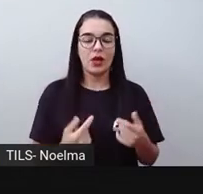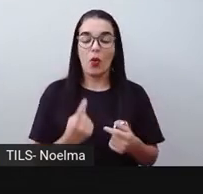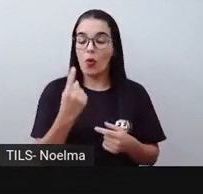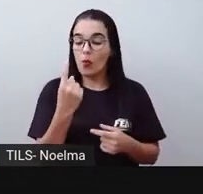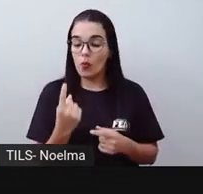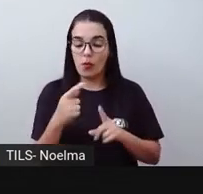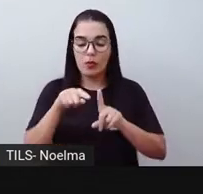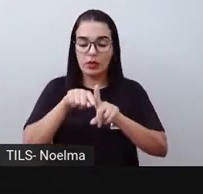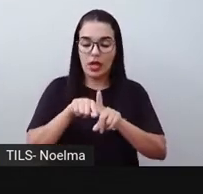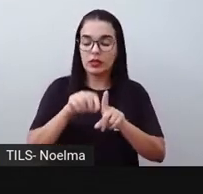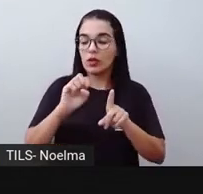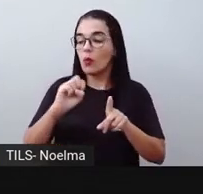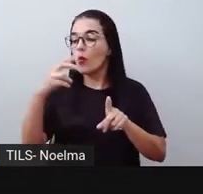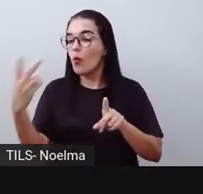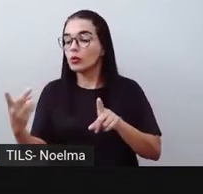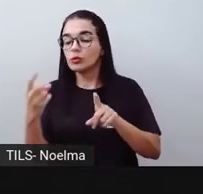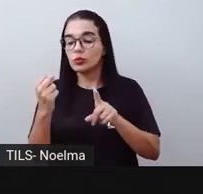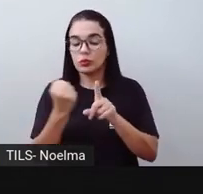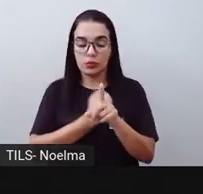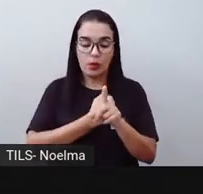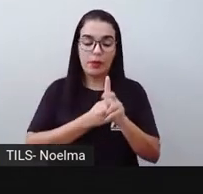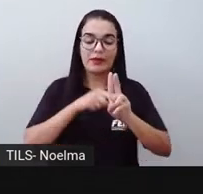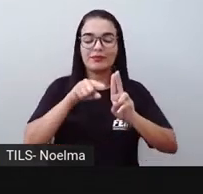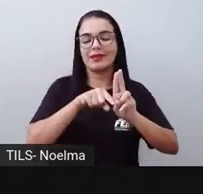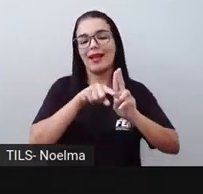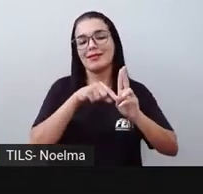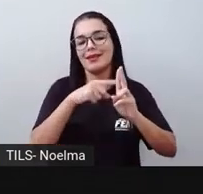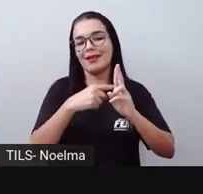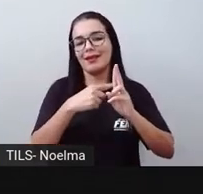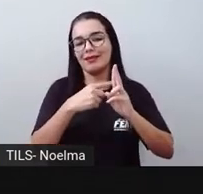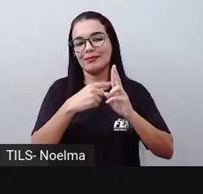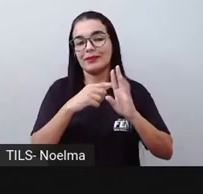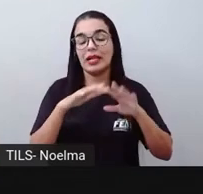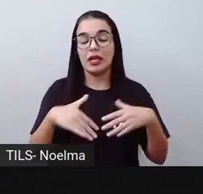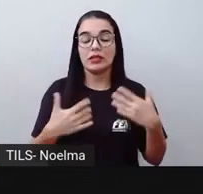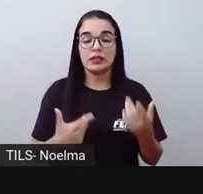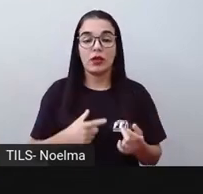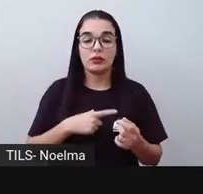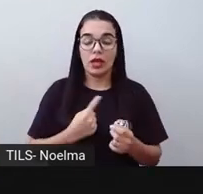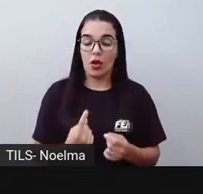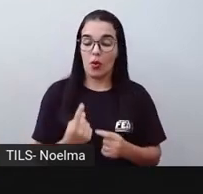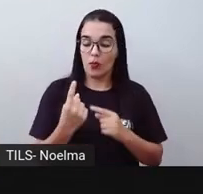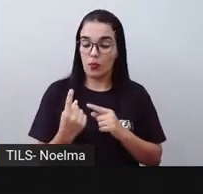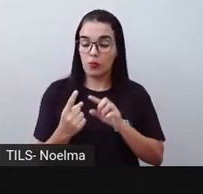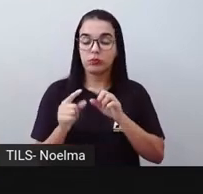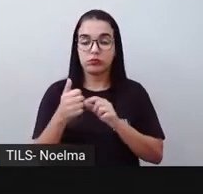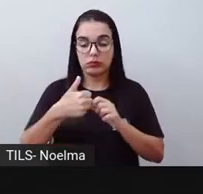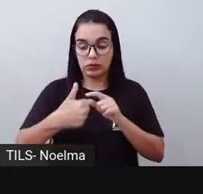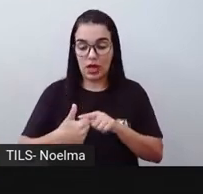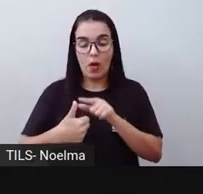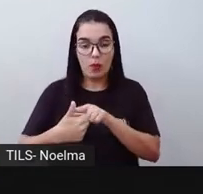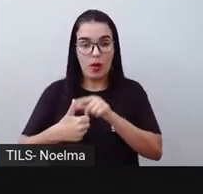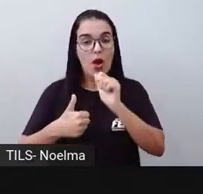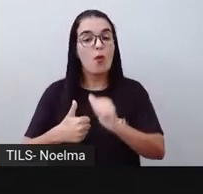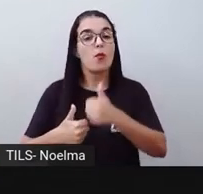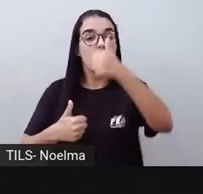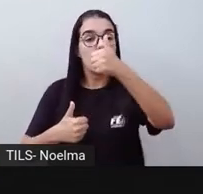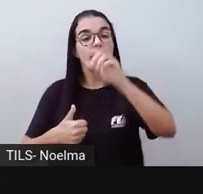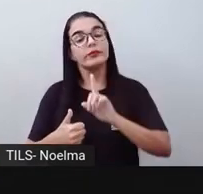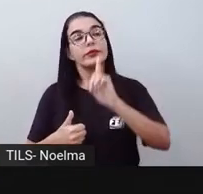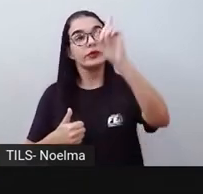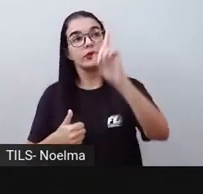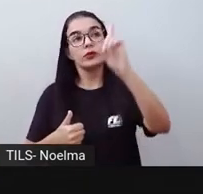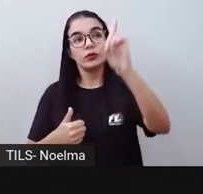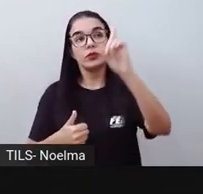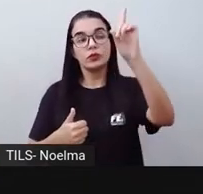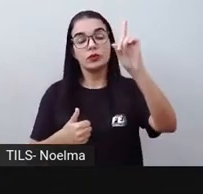e um outro número que já é dezena. Então nós colocamos o 1 que representa a unidade, mas o outro número 1,